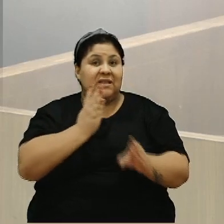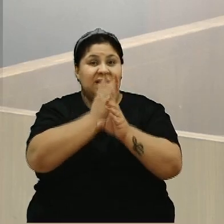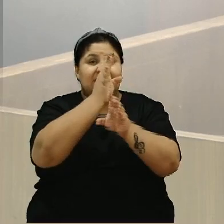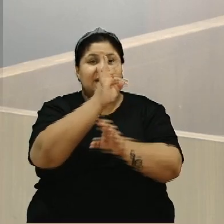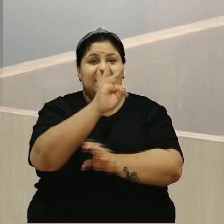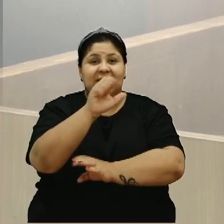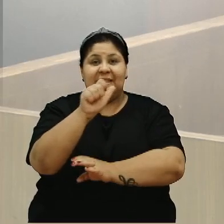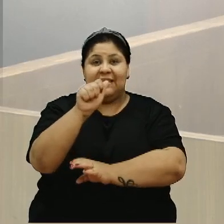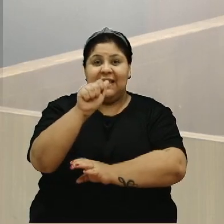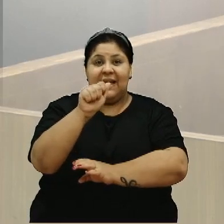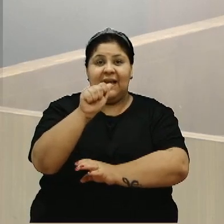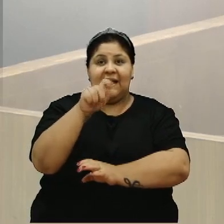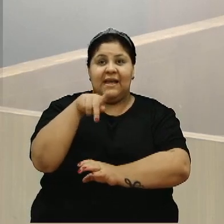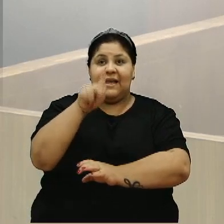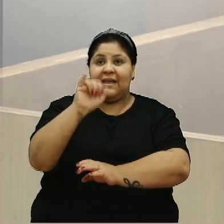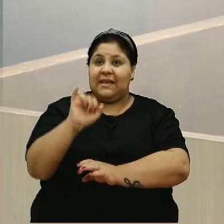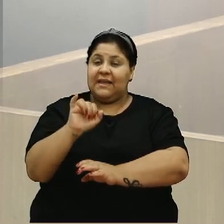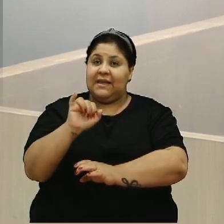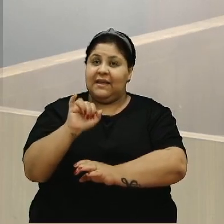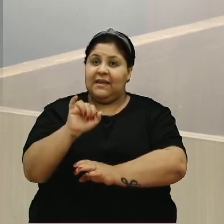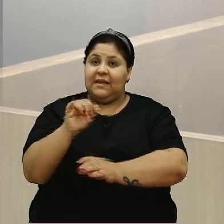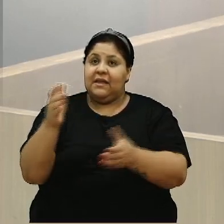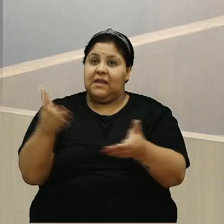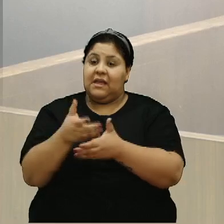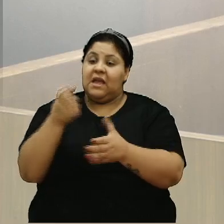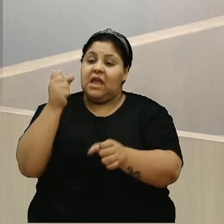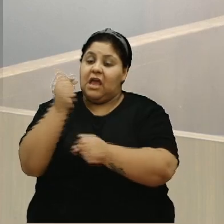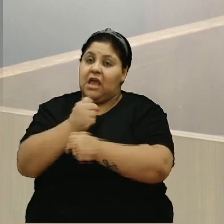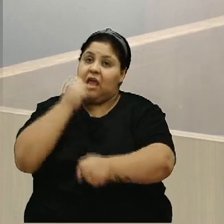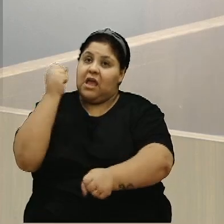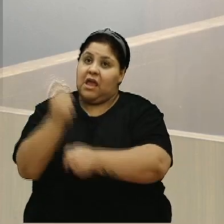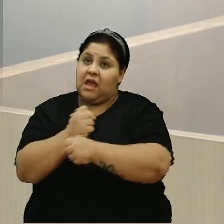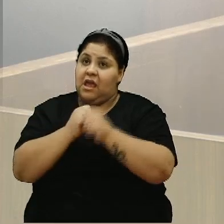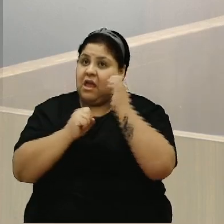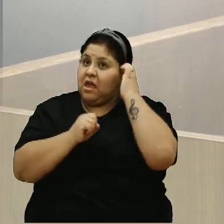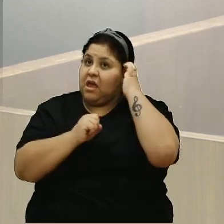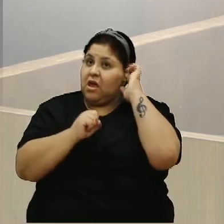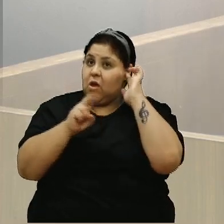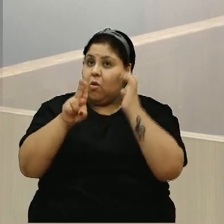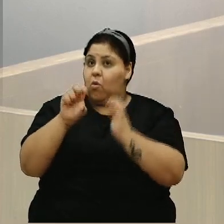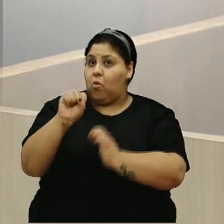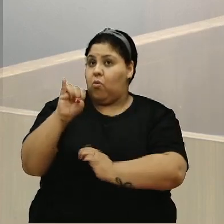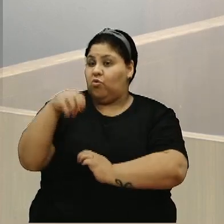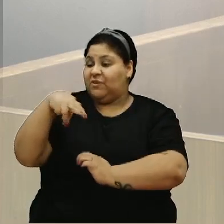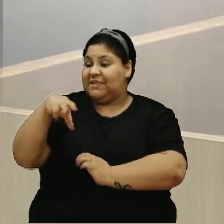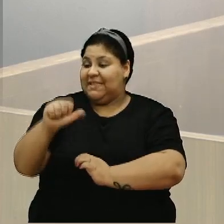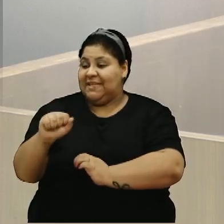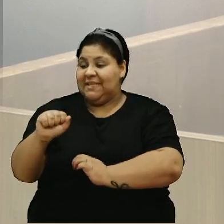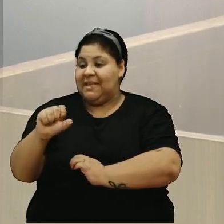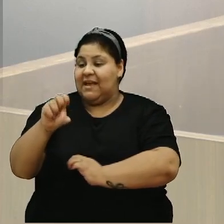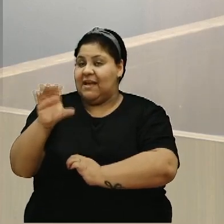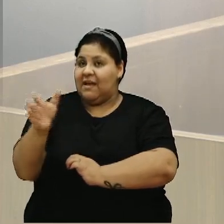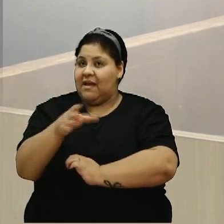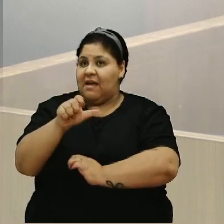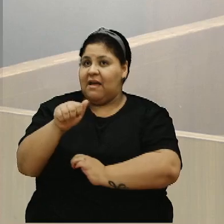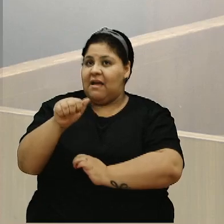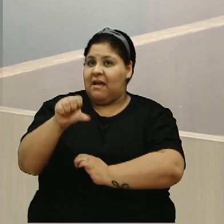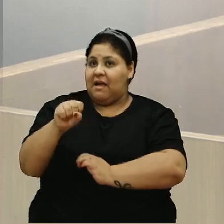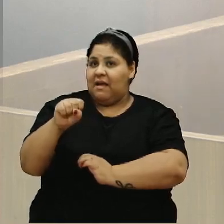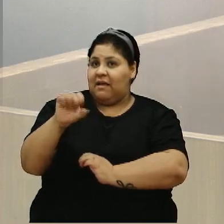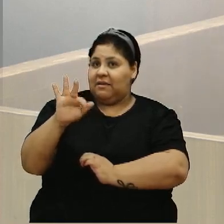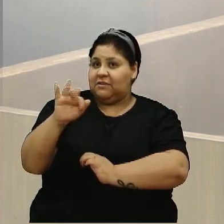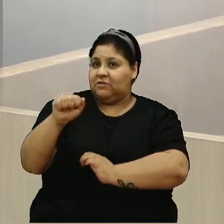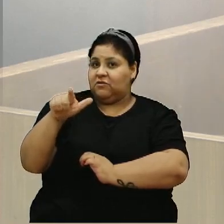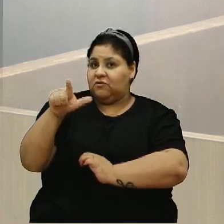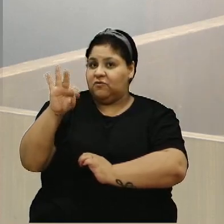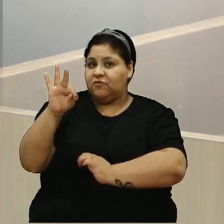SEMA. Agora, estão reformando que nós vamos ter usina de asfalto lá. Que bom que agora dá. Que bom. E que bom que o prefeito